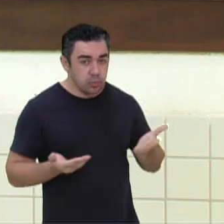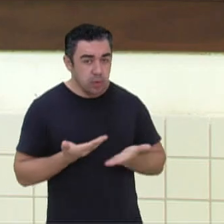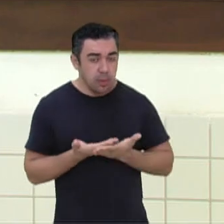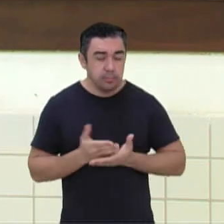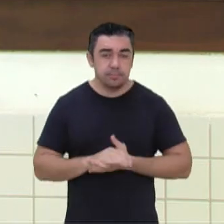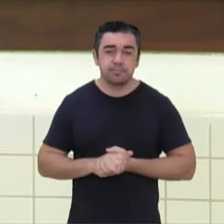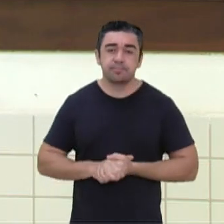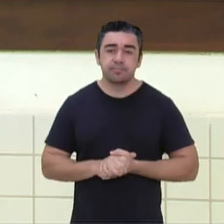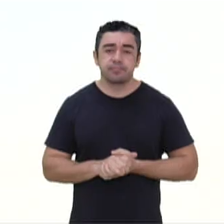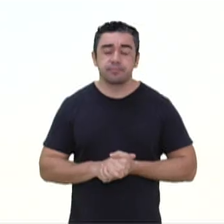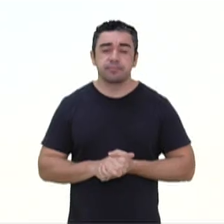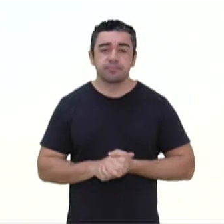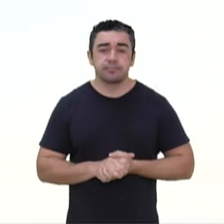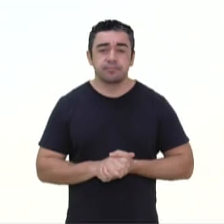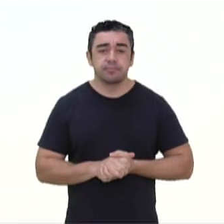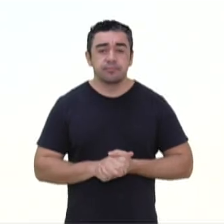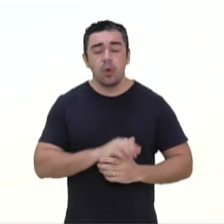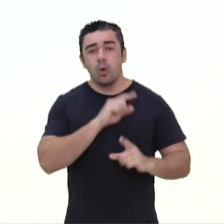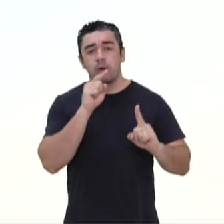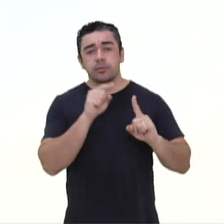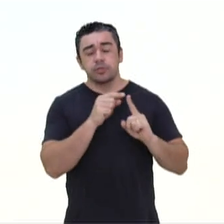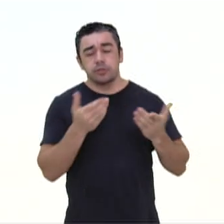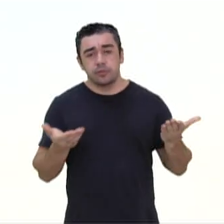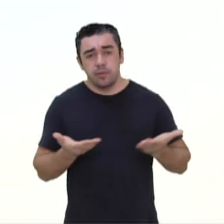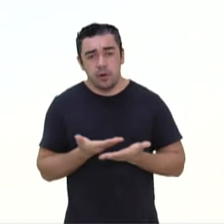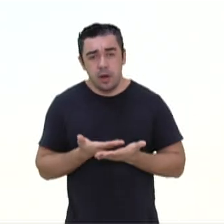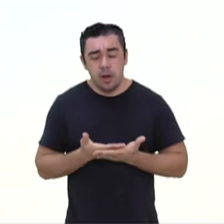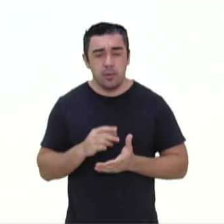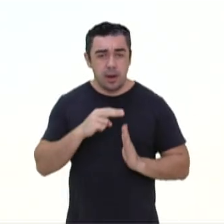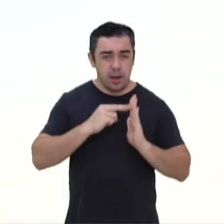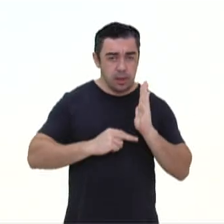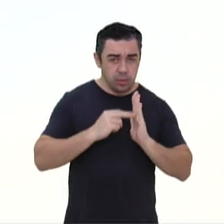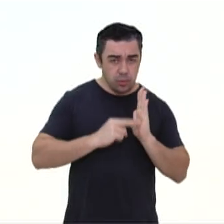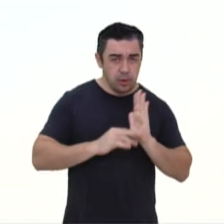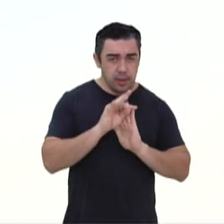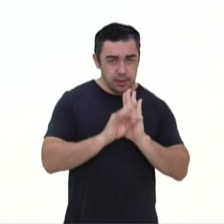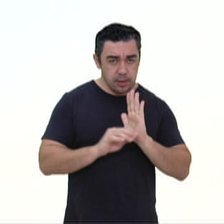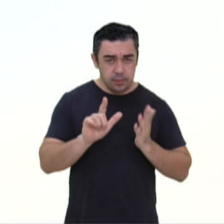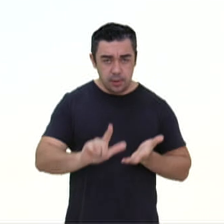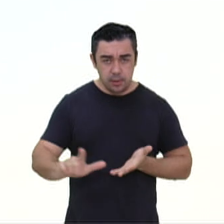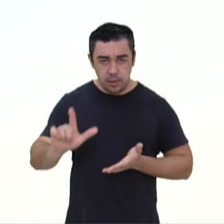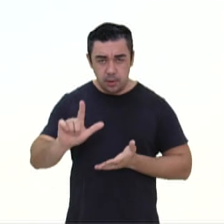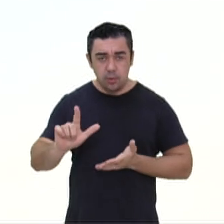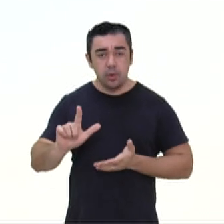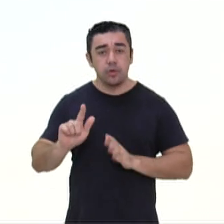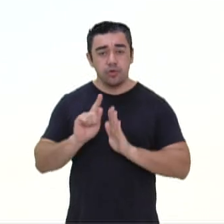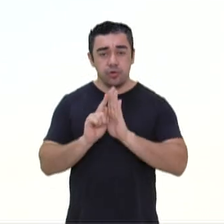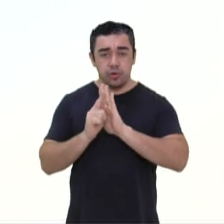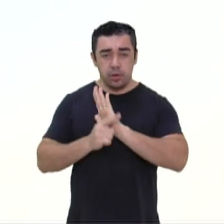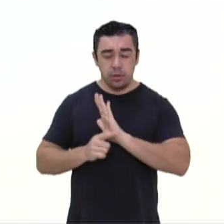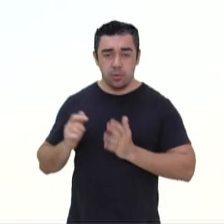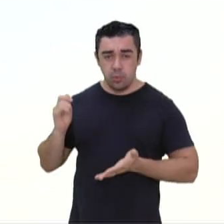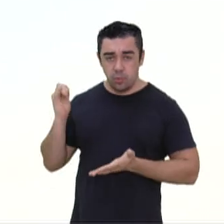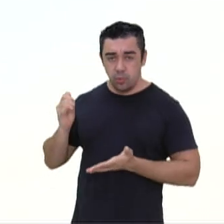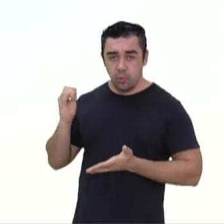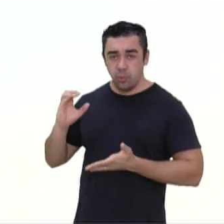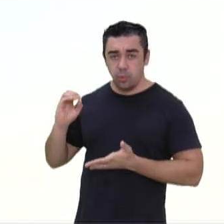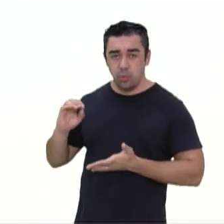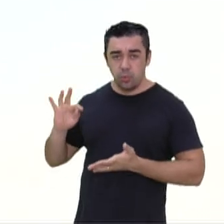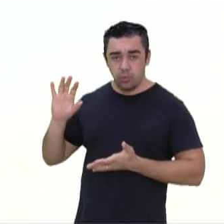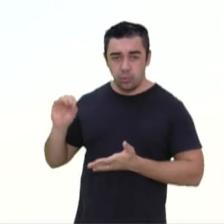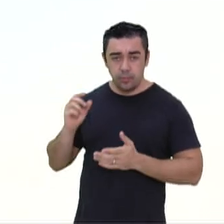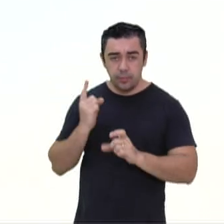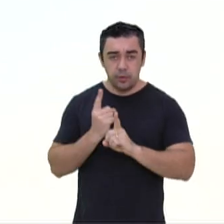de hoje? Então vamos lá. Objetivos da aula, leitura de texto literário do gênero conto, identificando